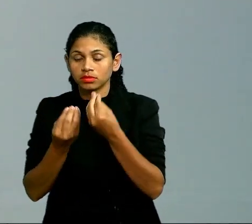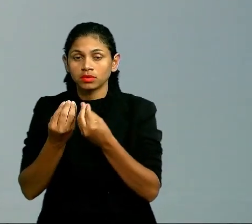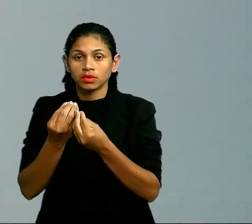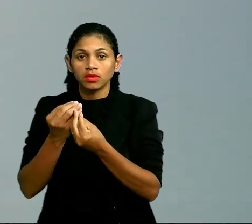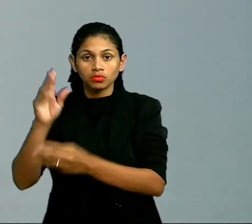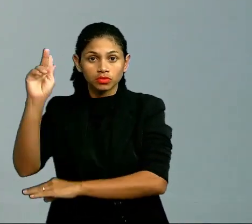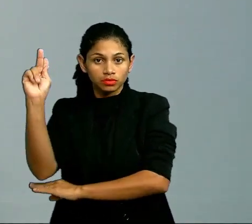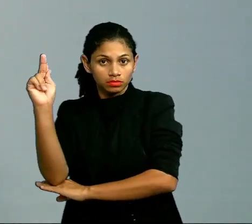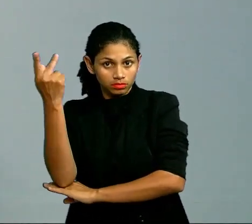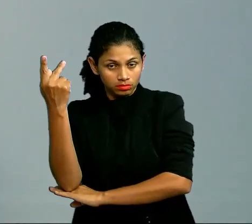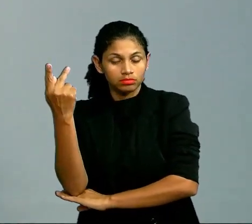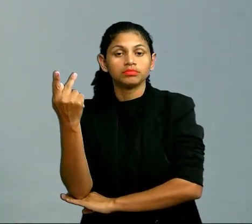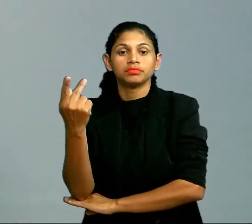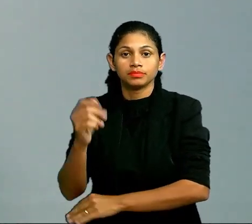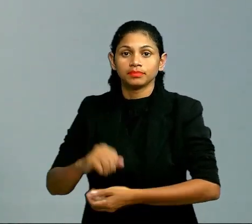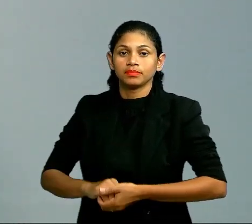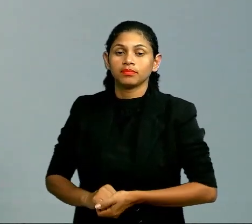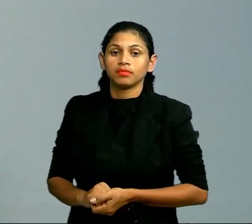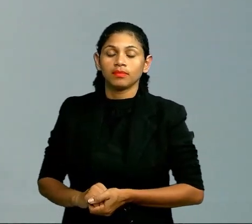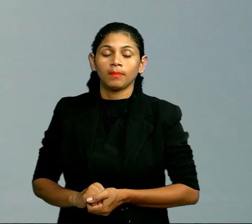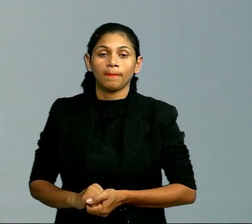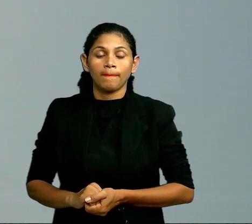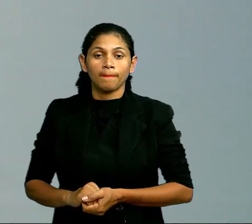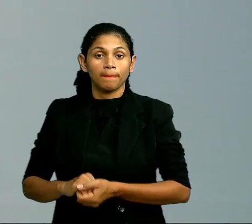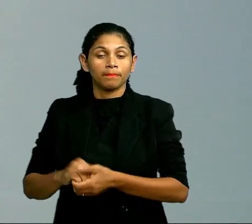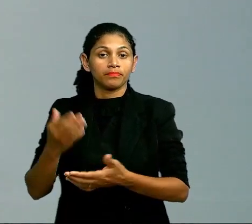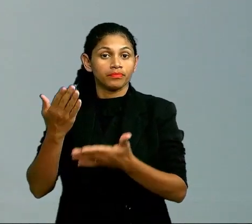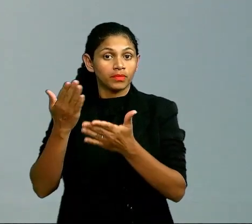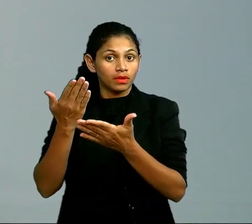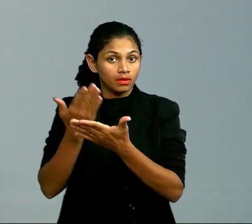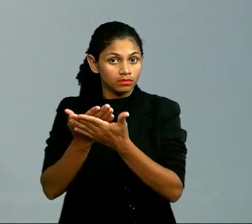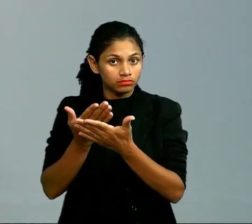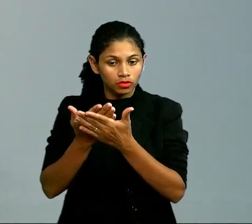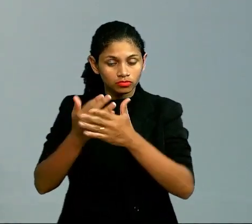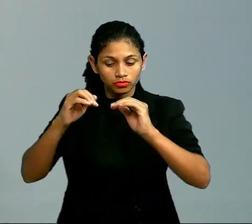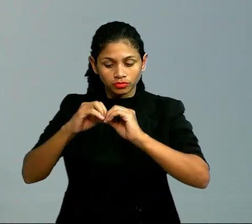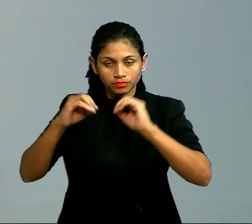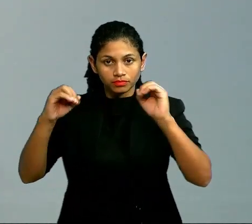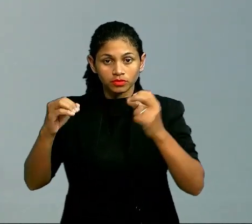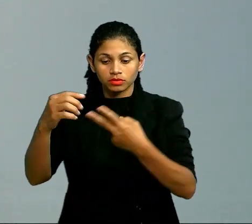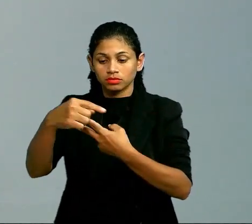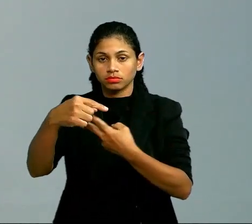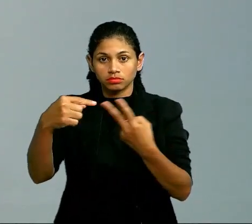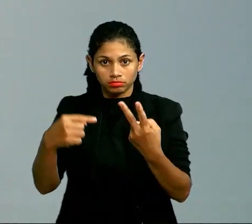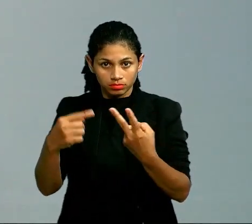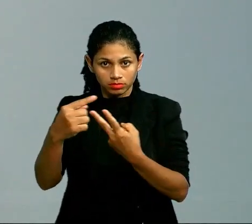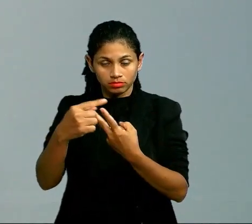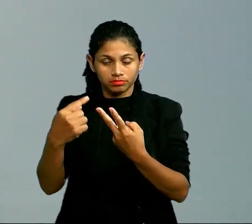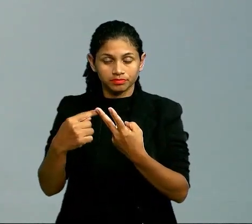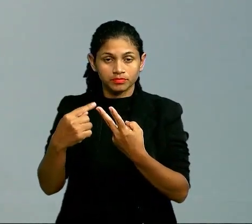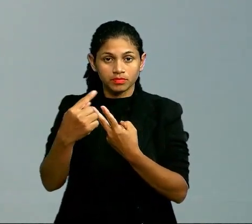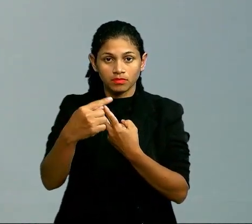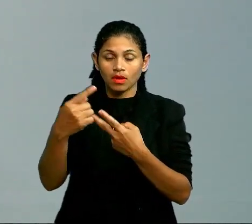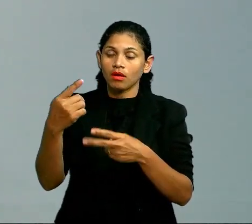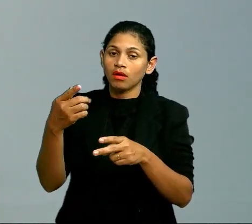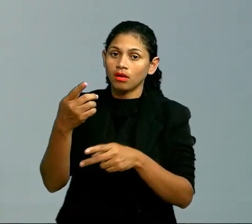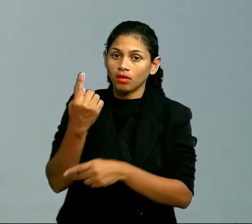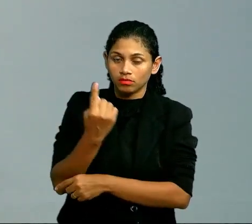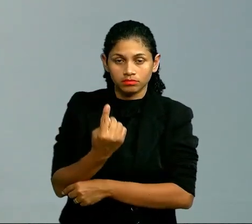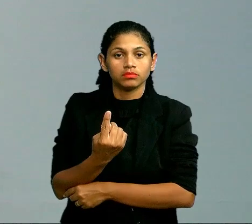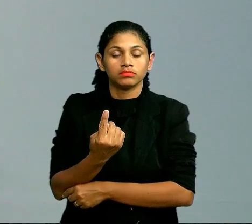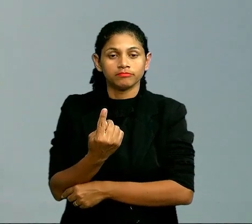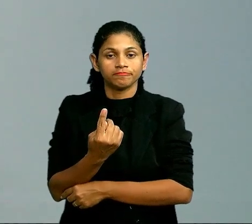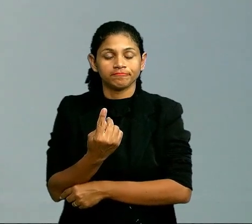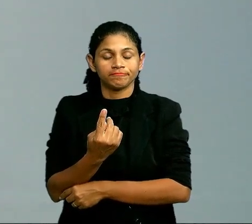estar presentes no nosso dia a dia. Essa aula vai ser dividida em duas etapas. Hoje, na parte 1, nós vamos falar um pouco sobre o